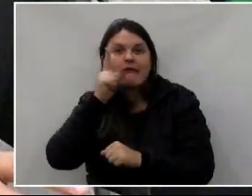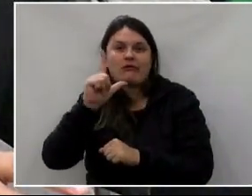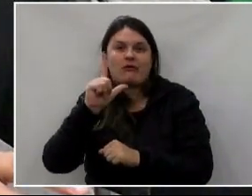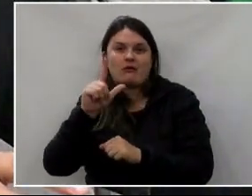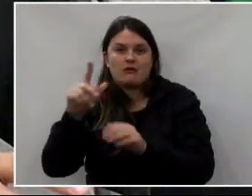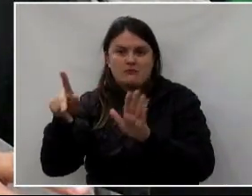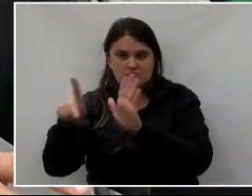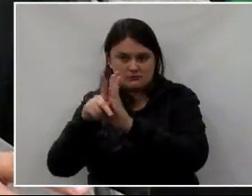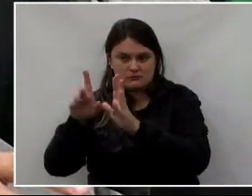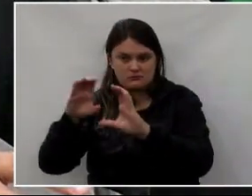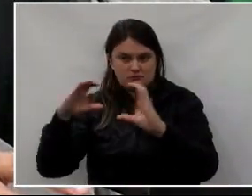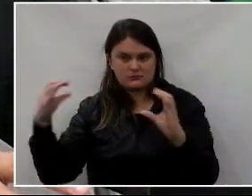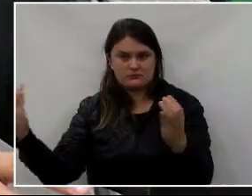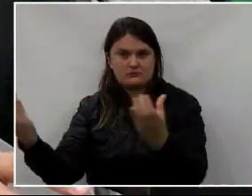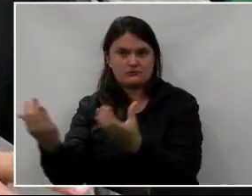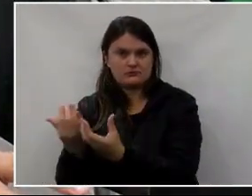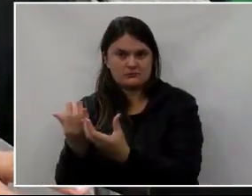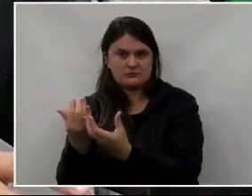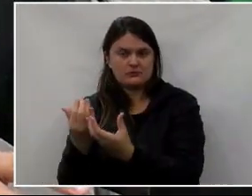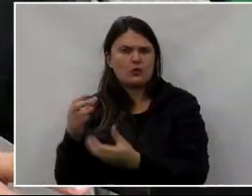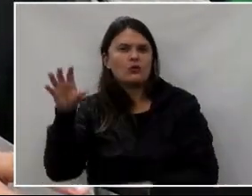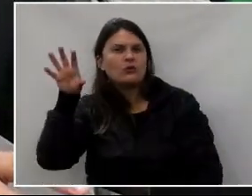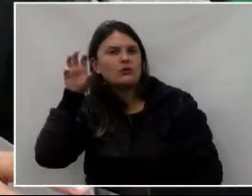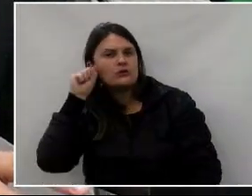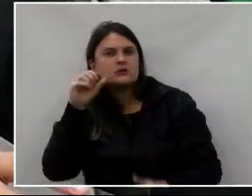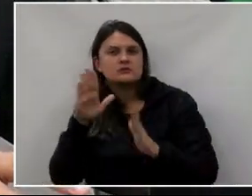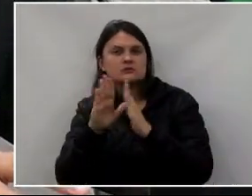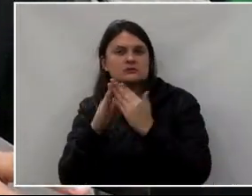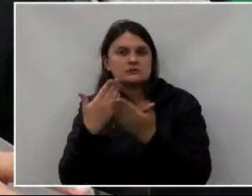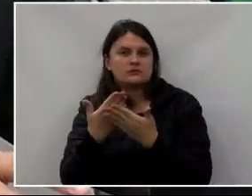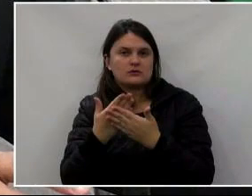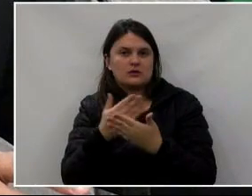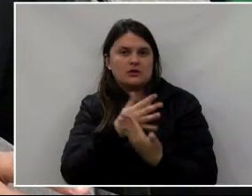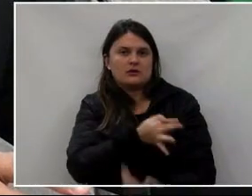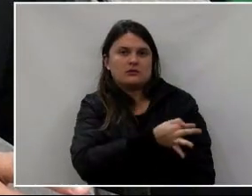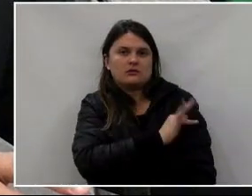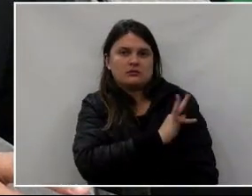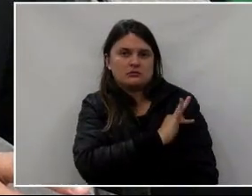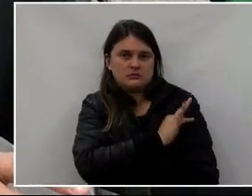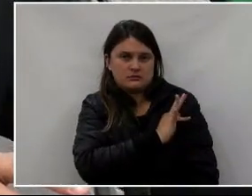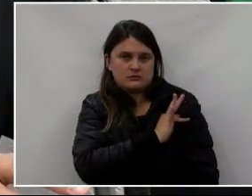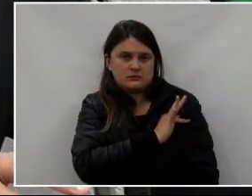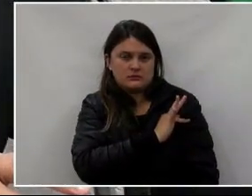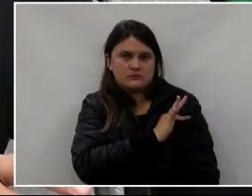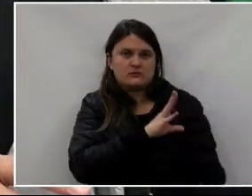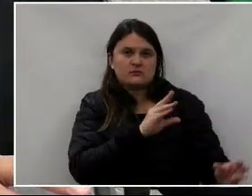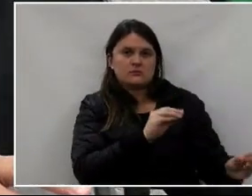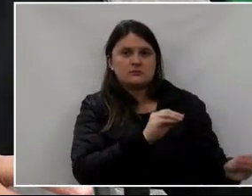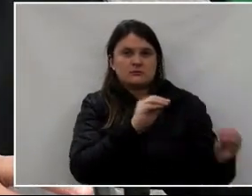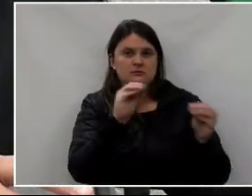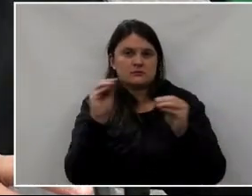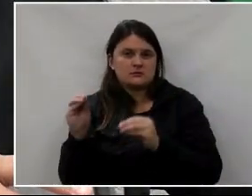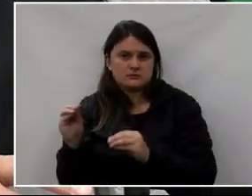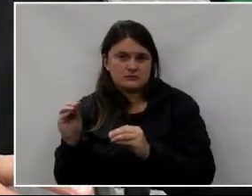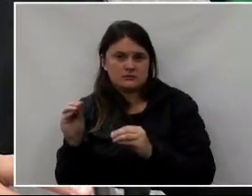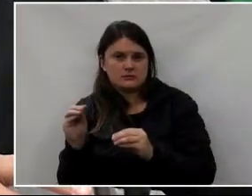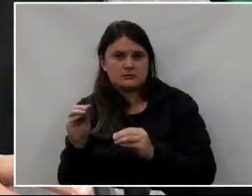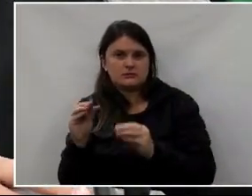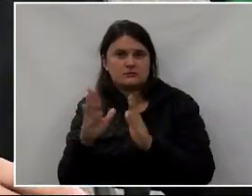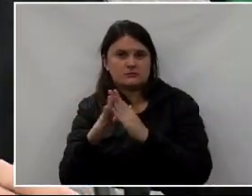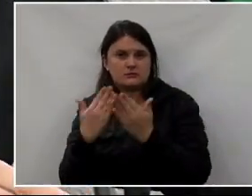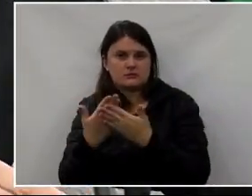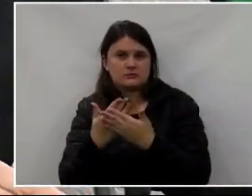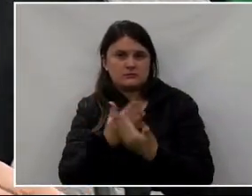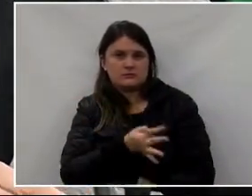comunidade. Aonde nós escutamos lá que os colégios técnicos do Lauro Mille estarão deslocando-se para o Túlio de